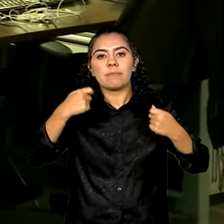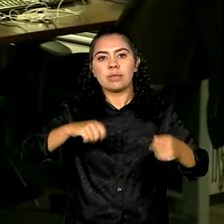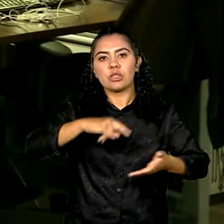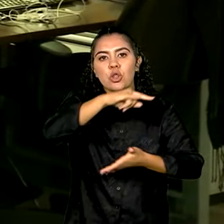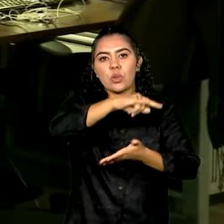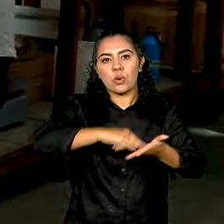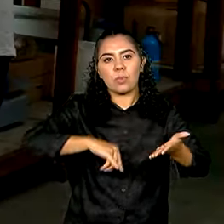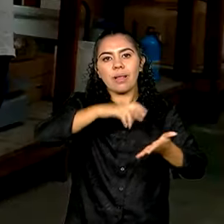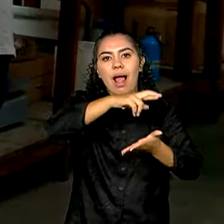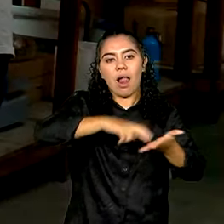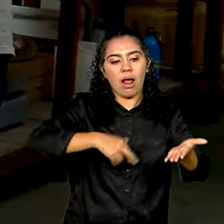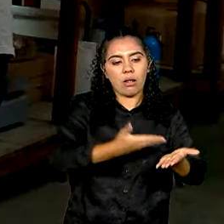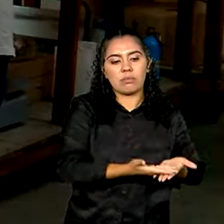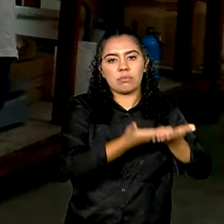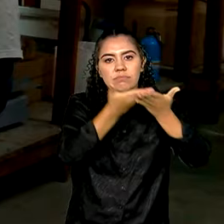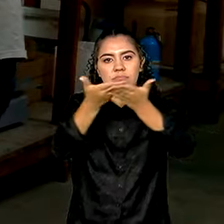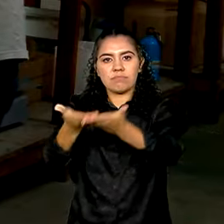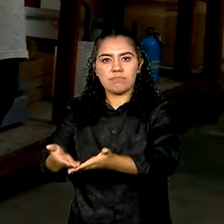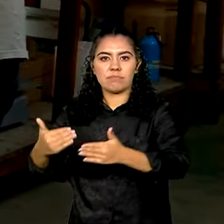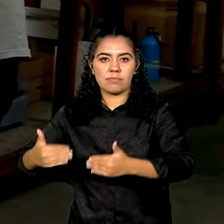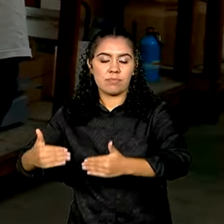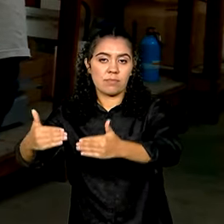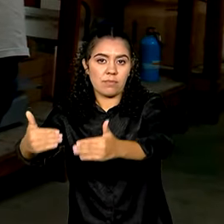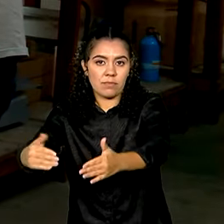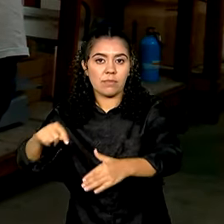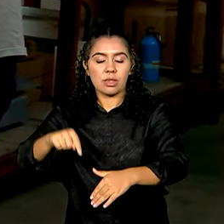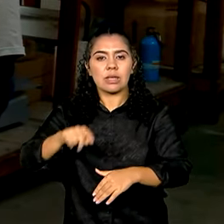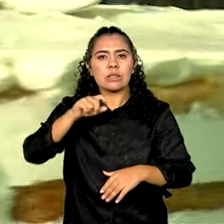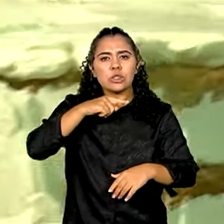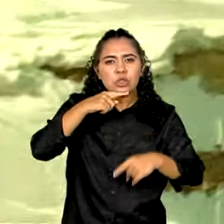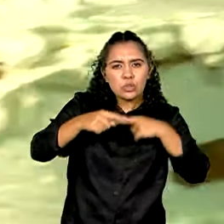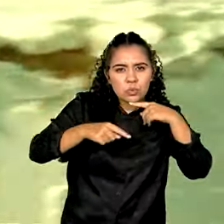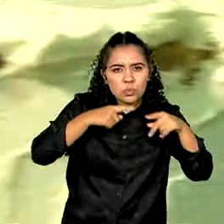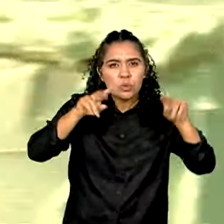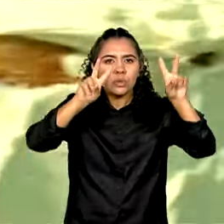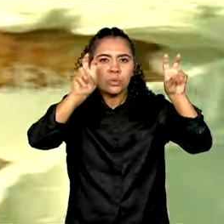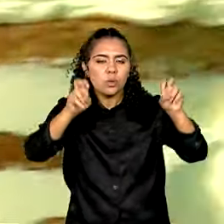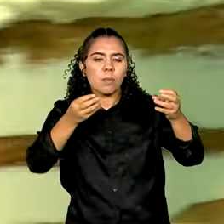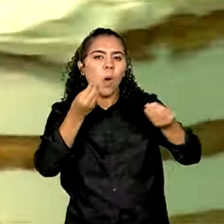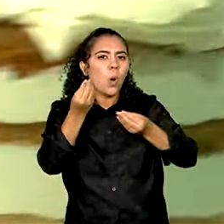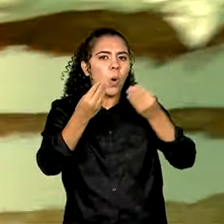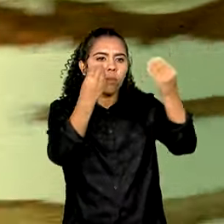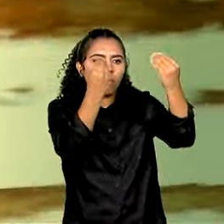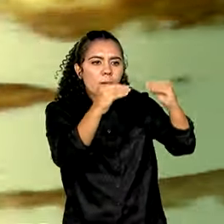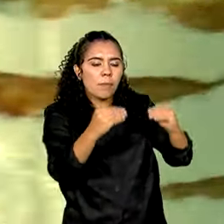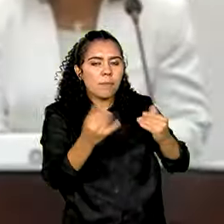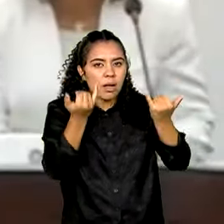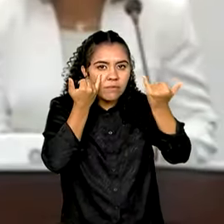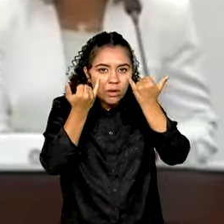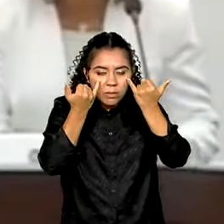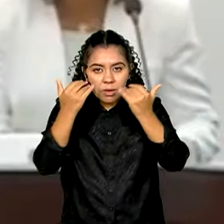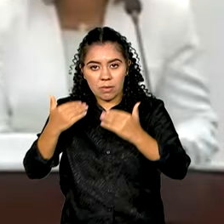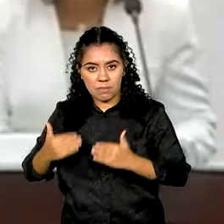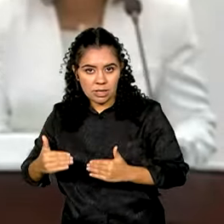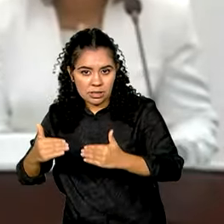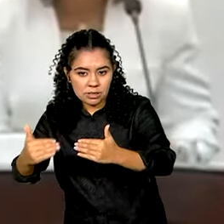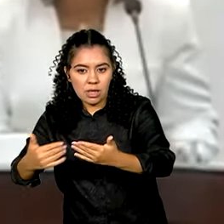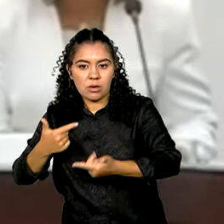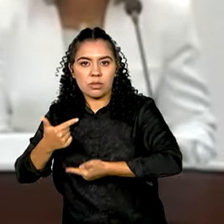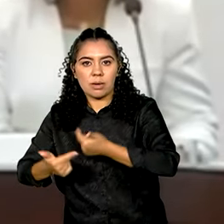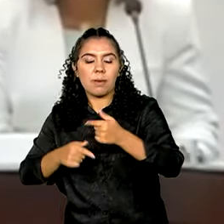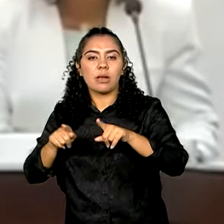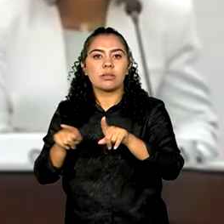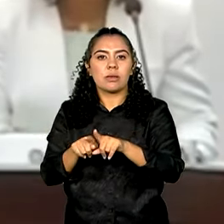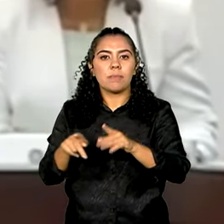transparência salarial. Para tirar dúvidas sobre o preenchimento do relatório, o Ministério do Trabalho e o Ministério das Mulheres